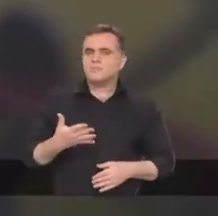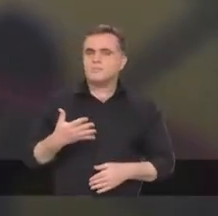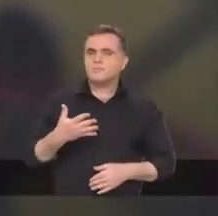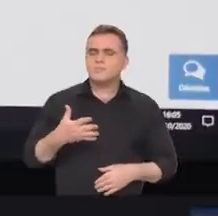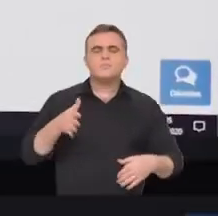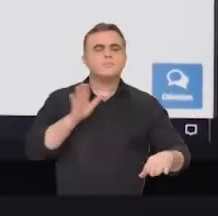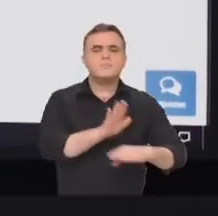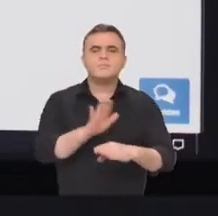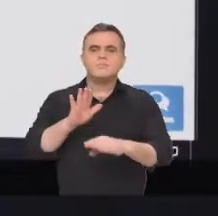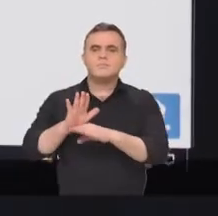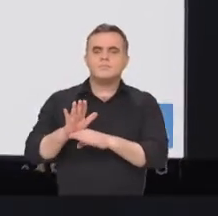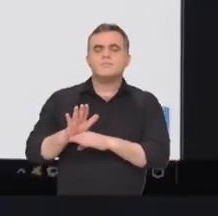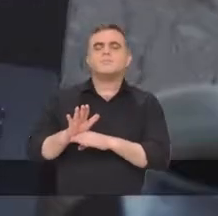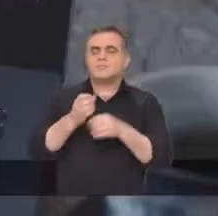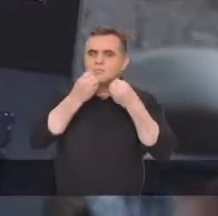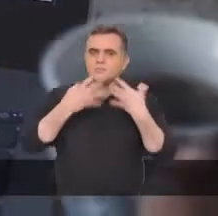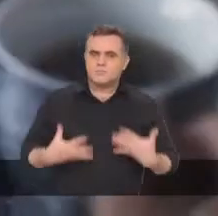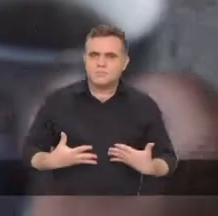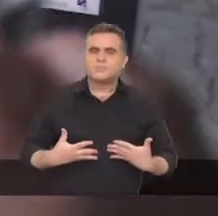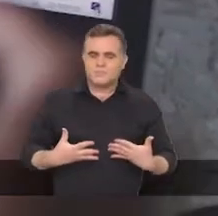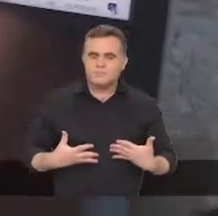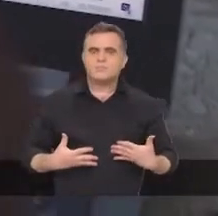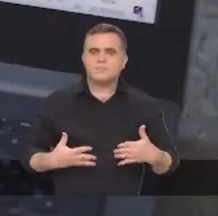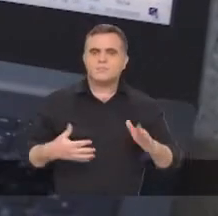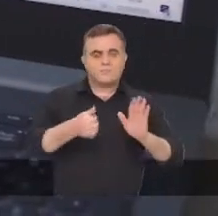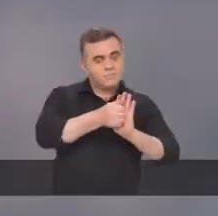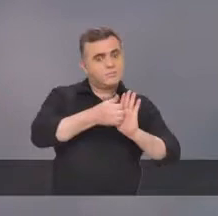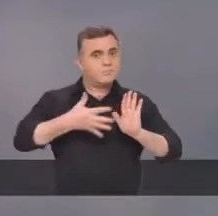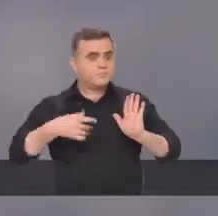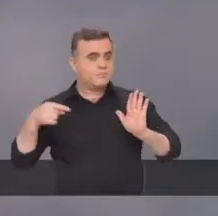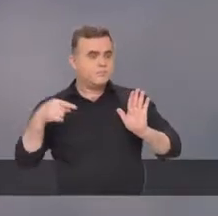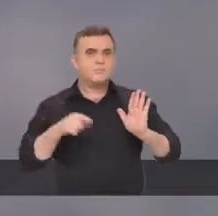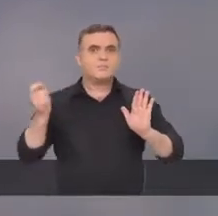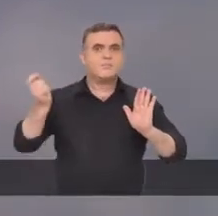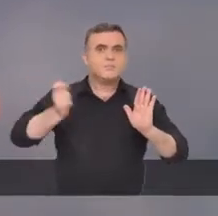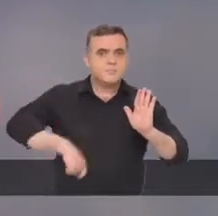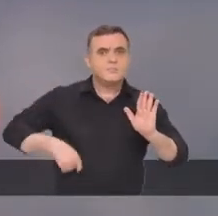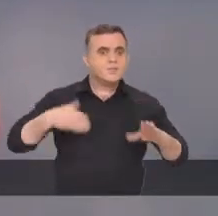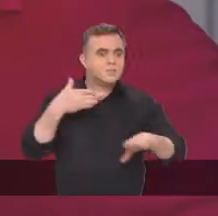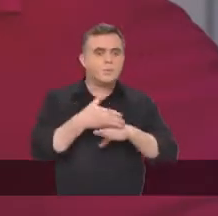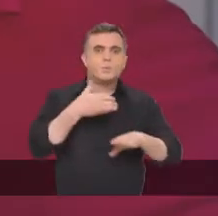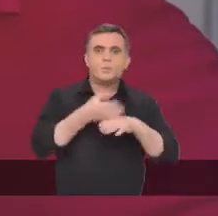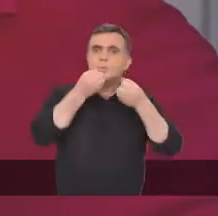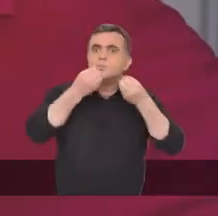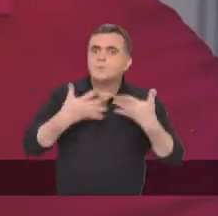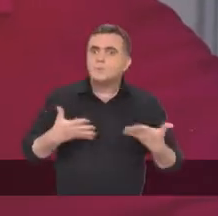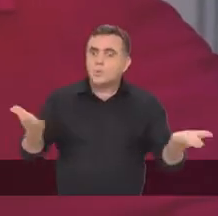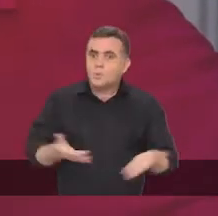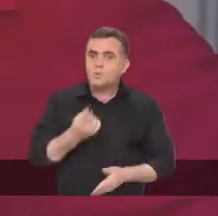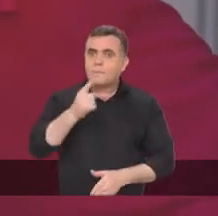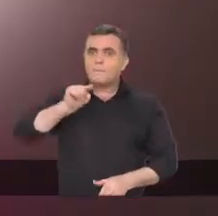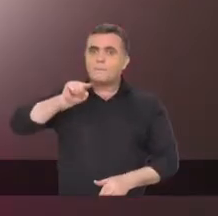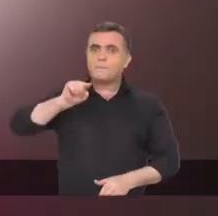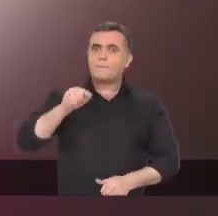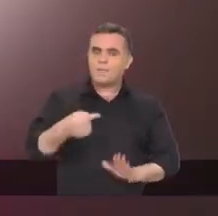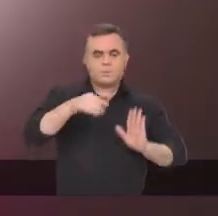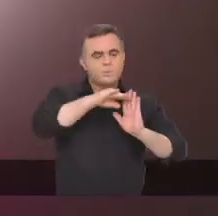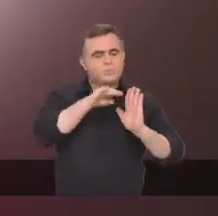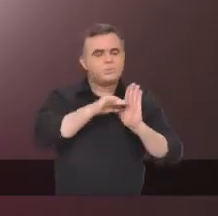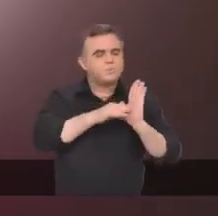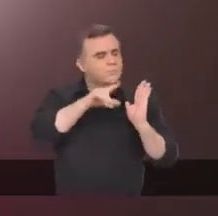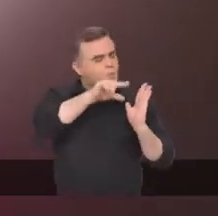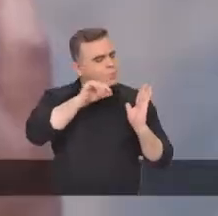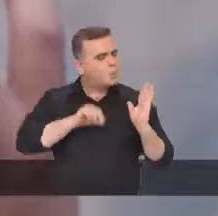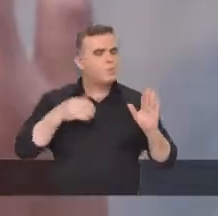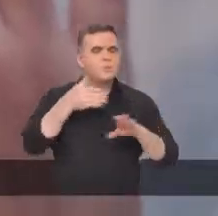Aju inteligente ainda mais amplo. Nossa plataforma de relacionamento com o cidadão oferece hoje quase mil serviços